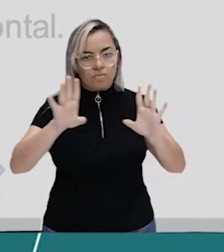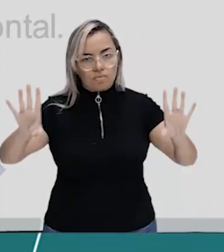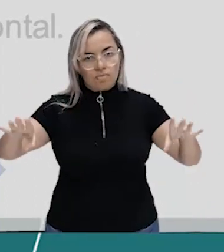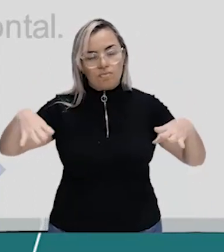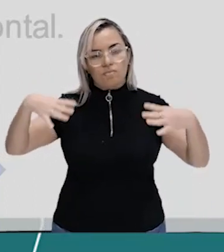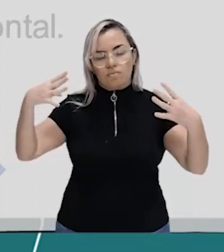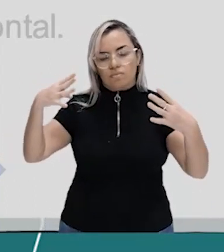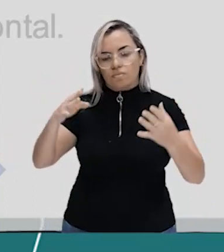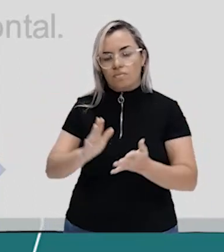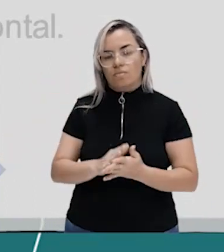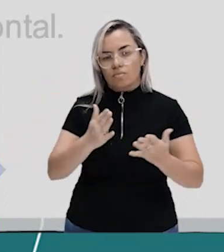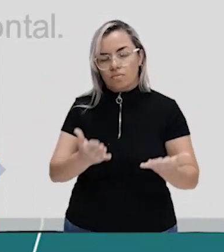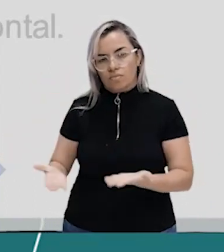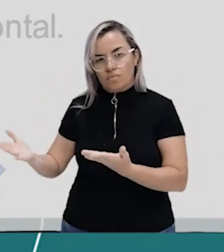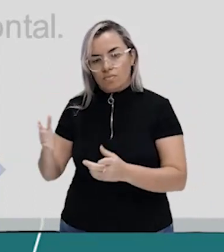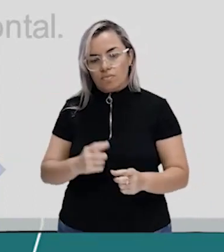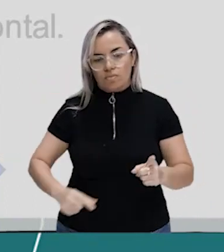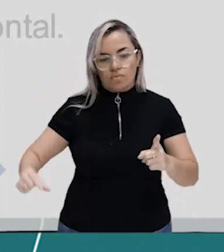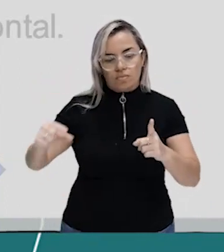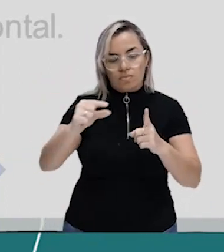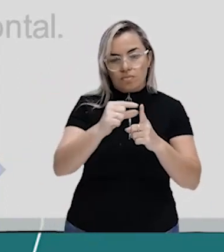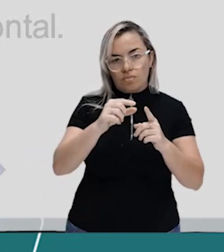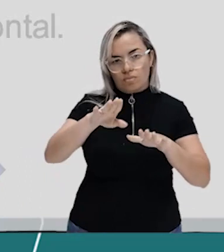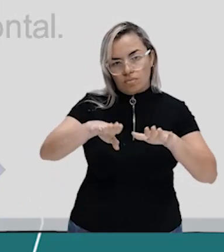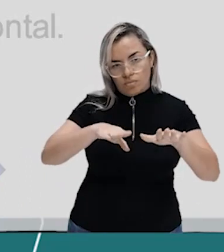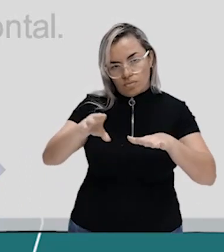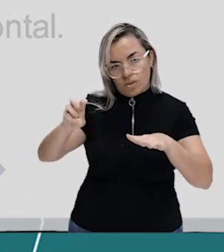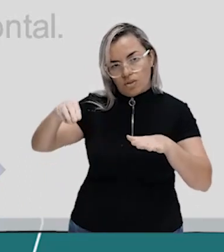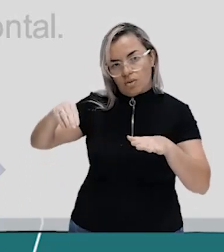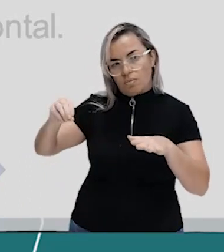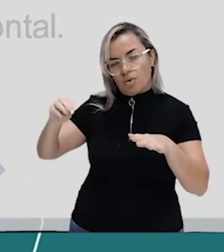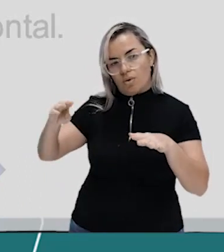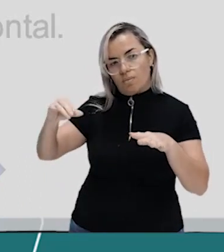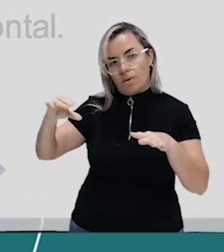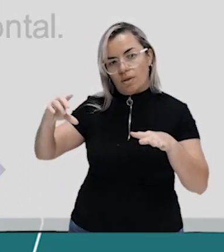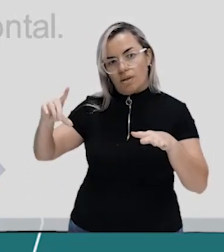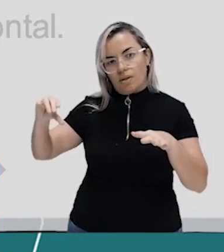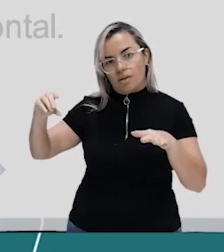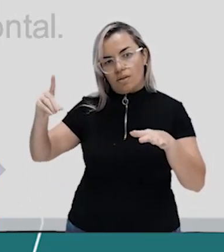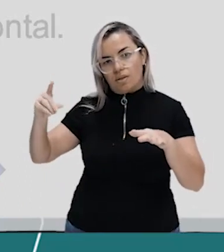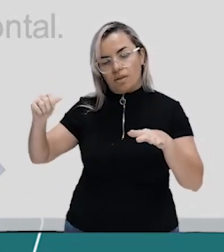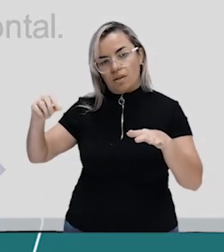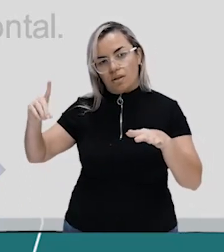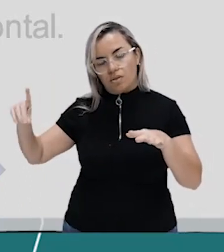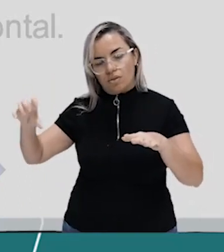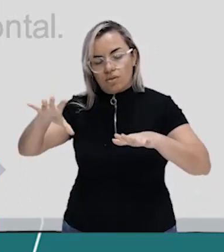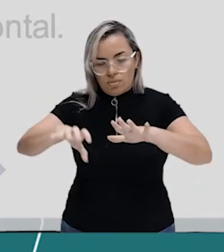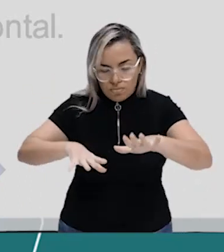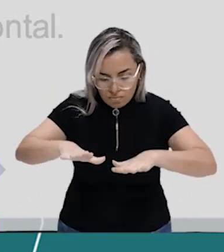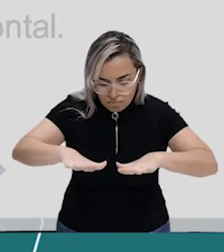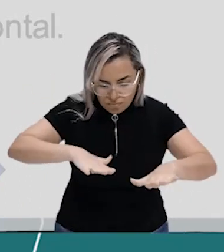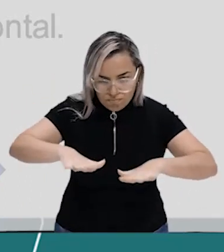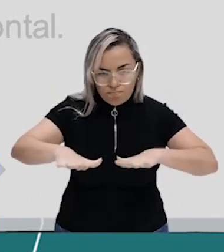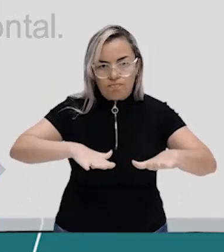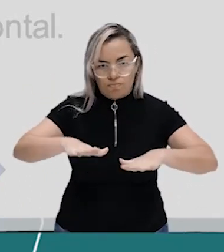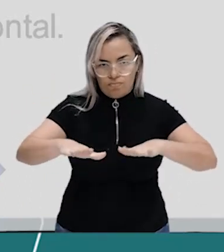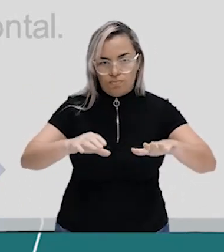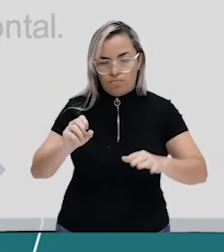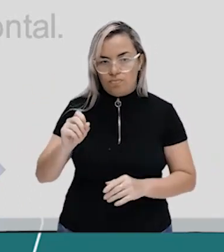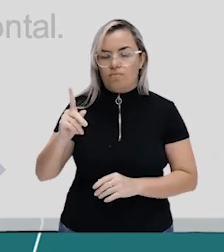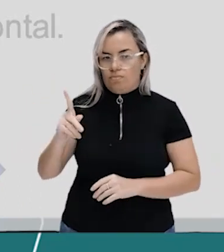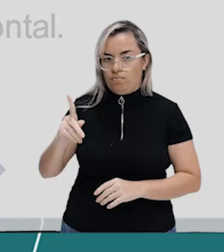atenção, a palavra mobilidade, ela vem daquilo que é móvel, ela vem de movimento.